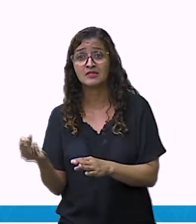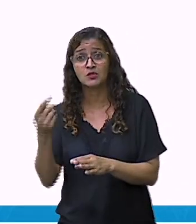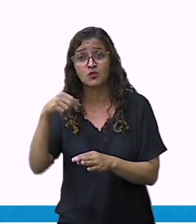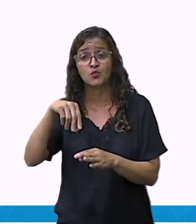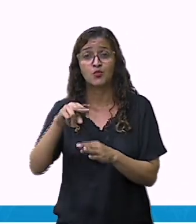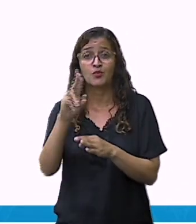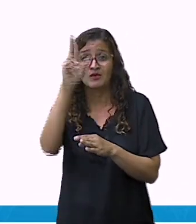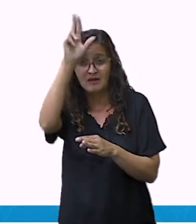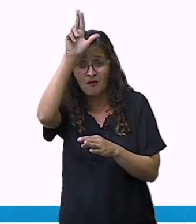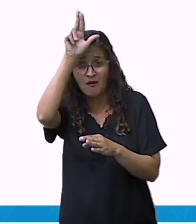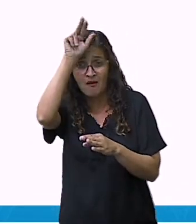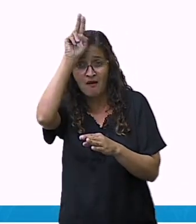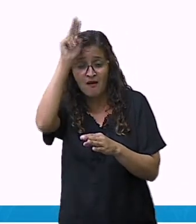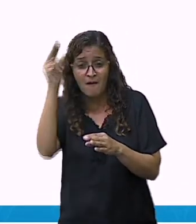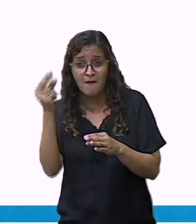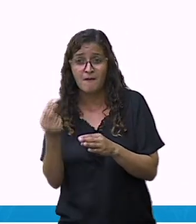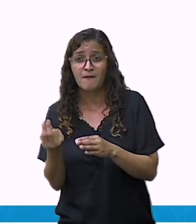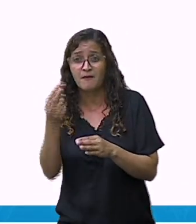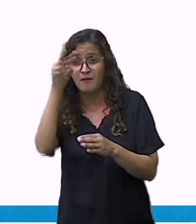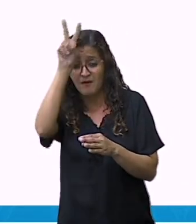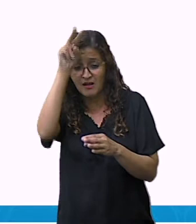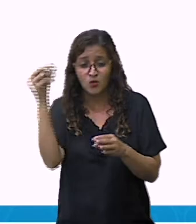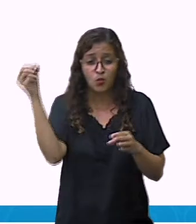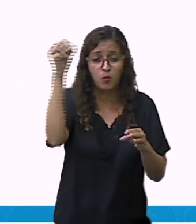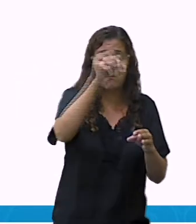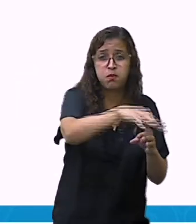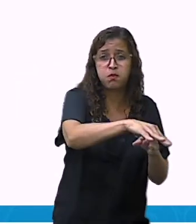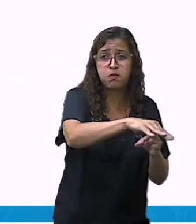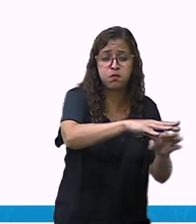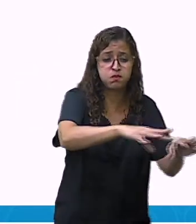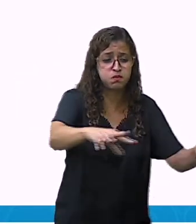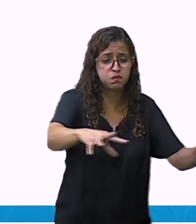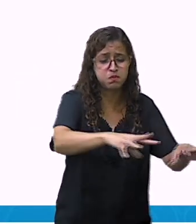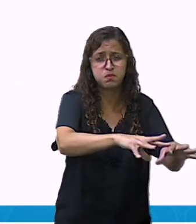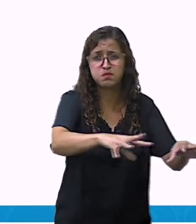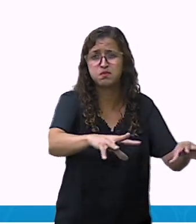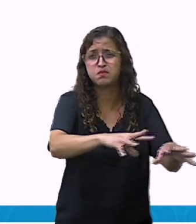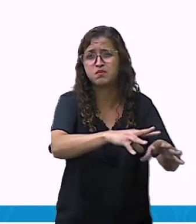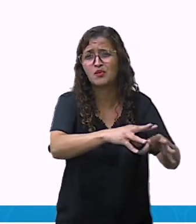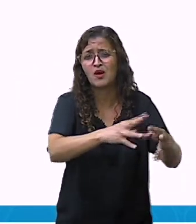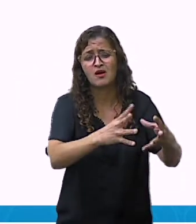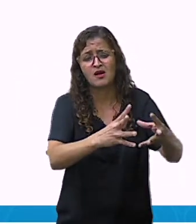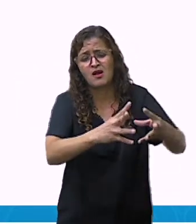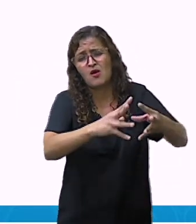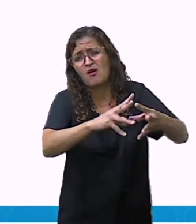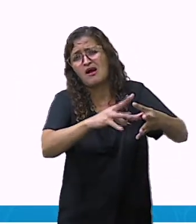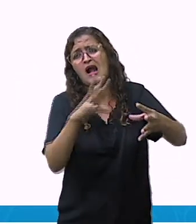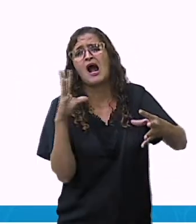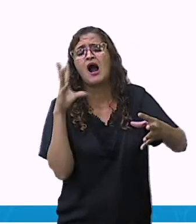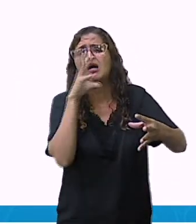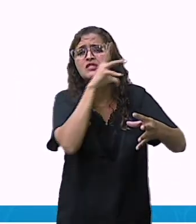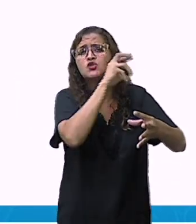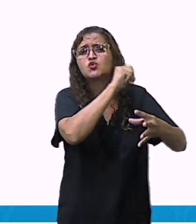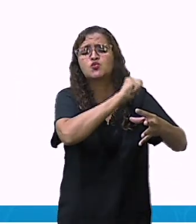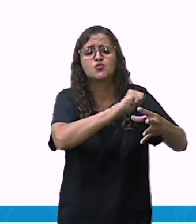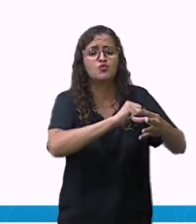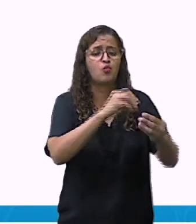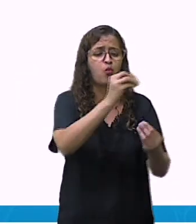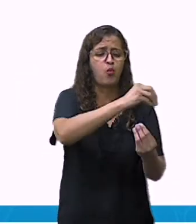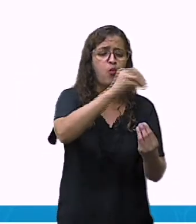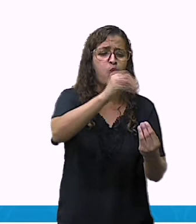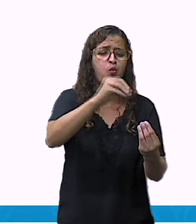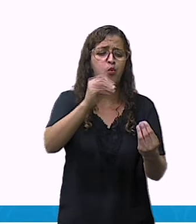quintal, o que vai acontecer? Rapidinho, ele vai deteriorar. Por quê? Porque os fungos que ficam